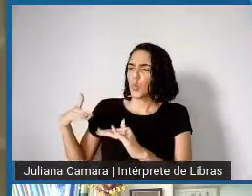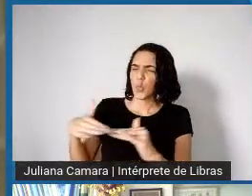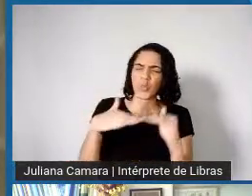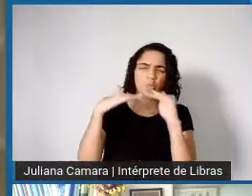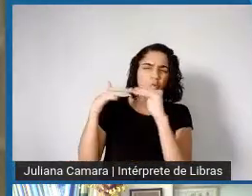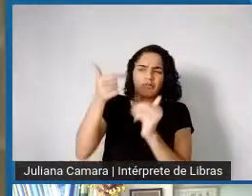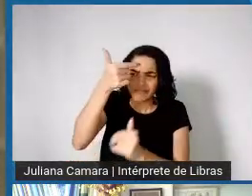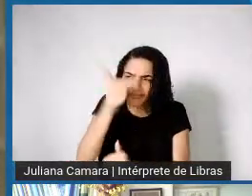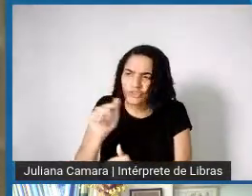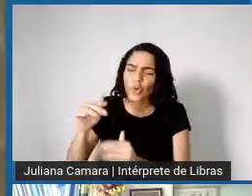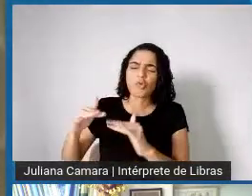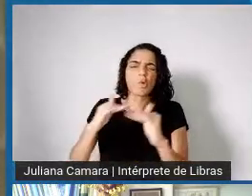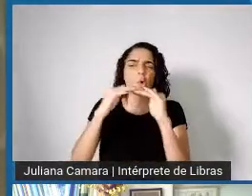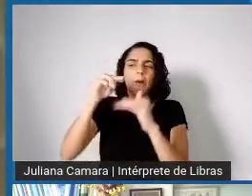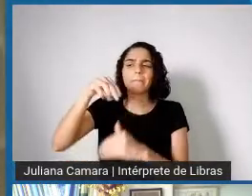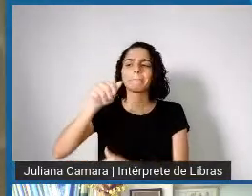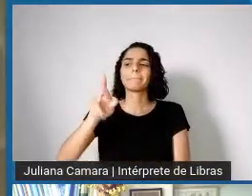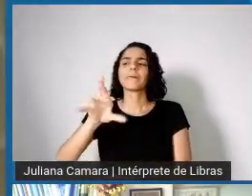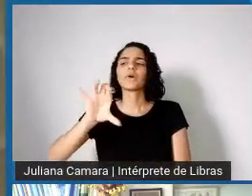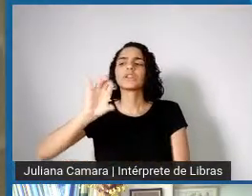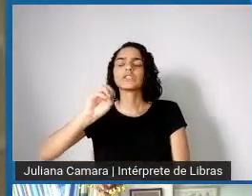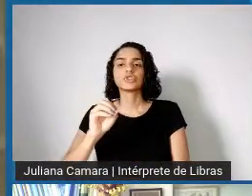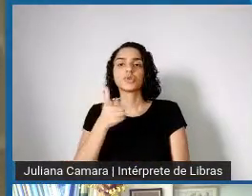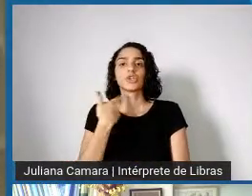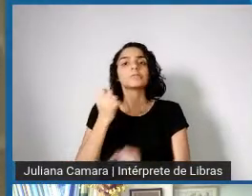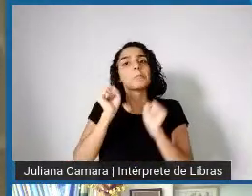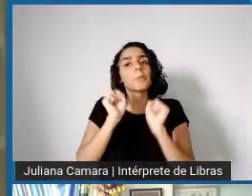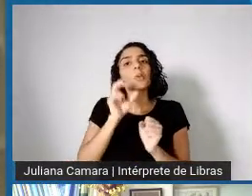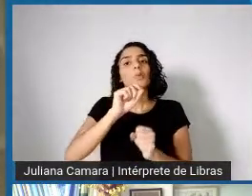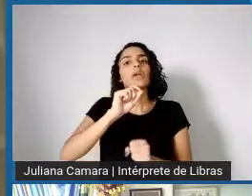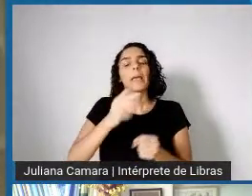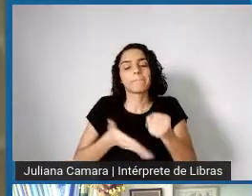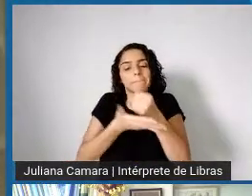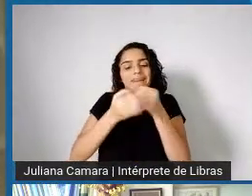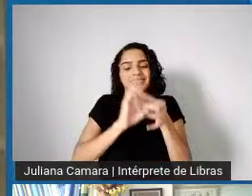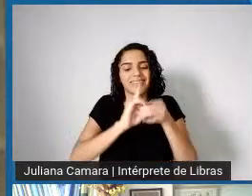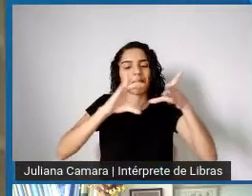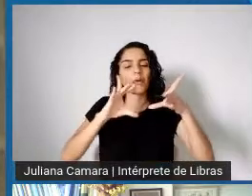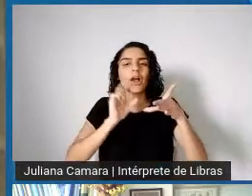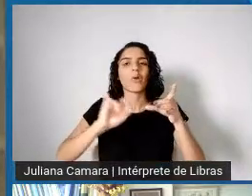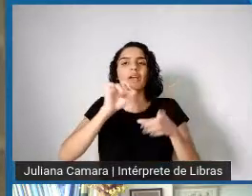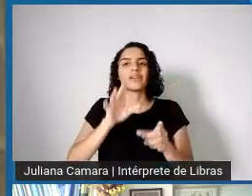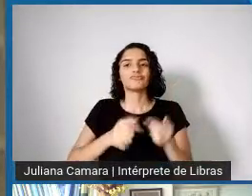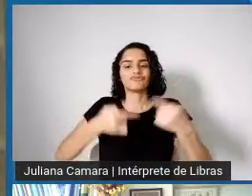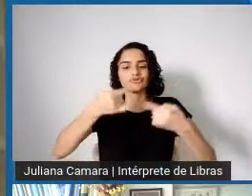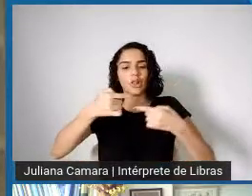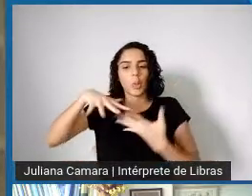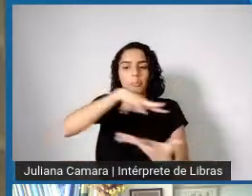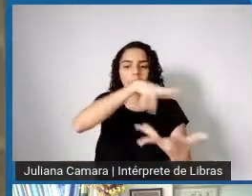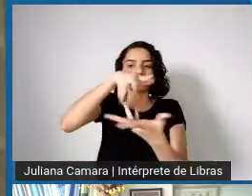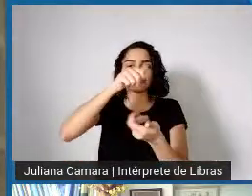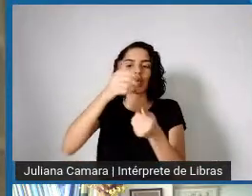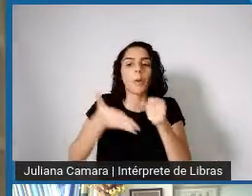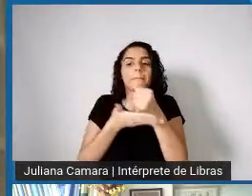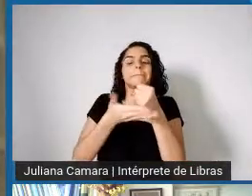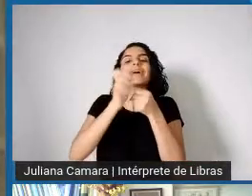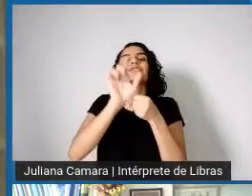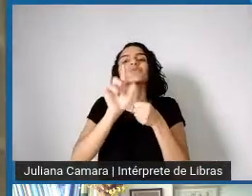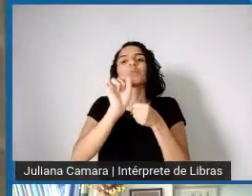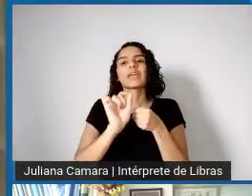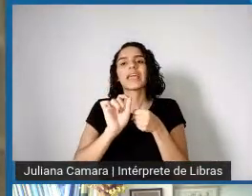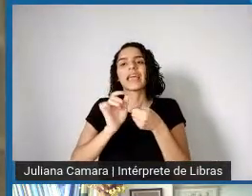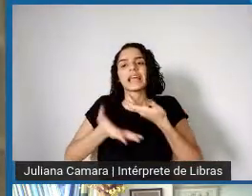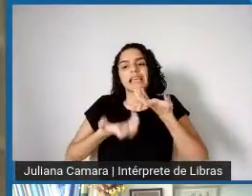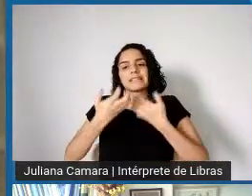possa estabelecer em bases democráticas um diálogo global pautado pela solidariedade, e não por